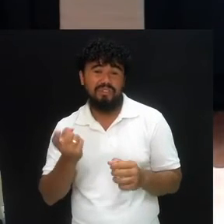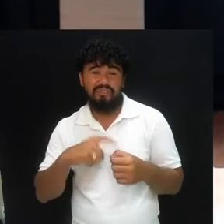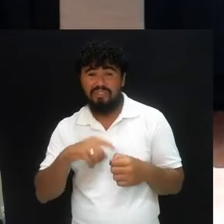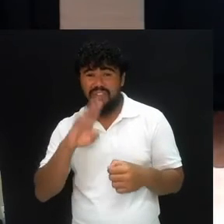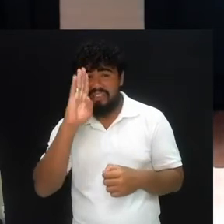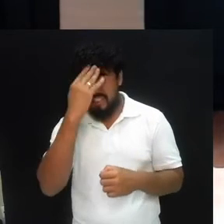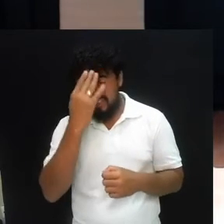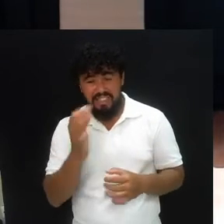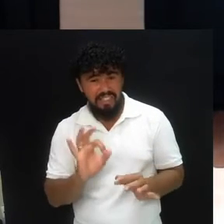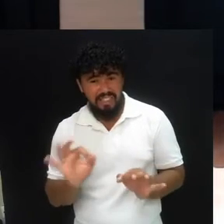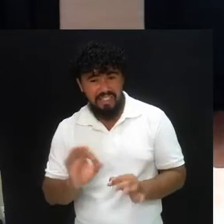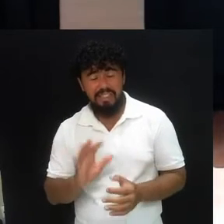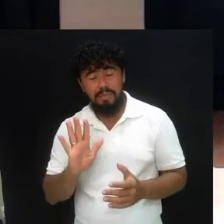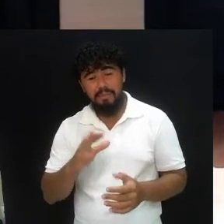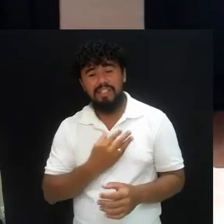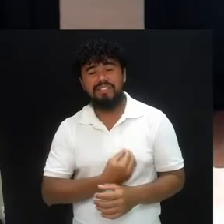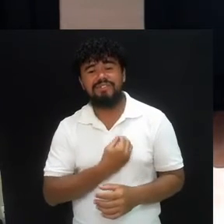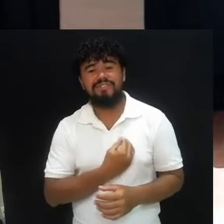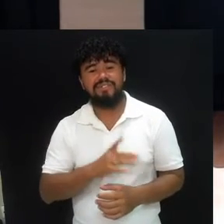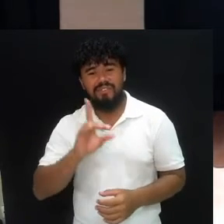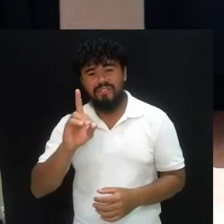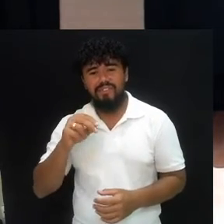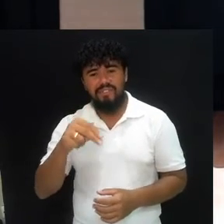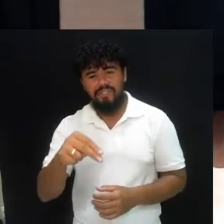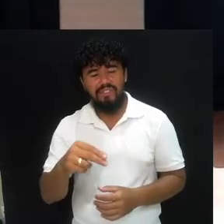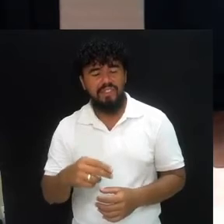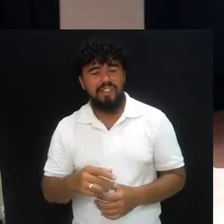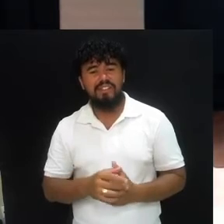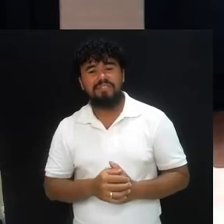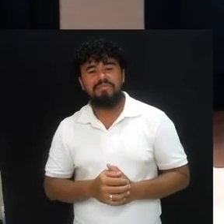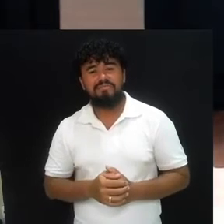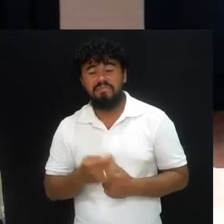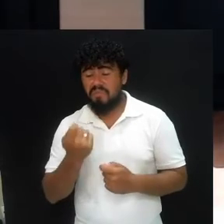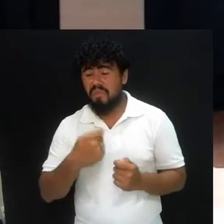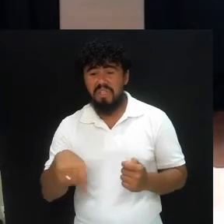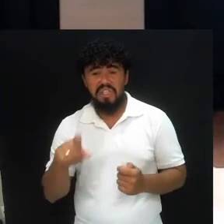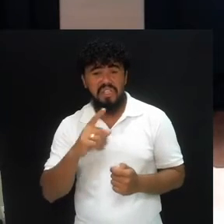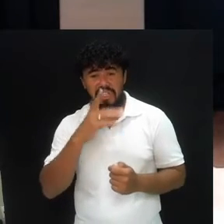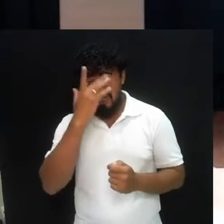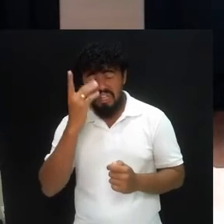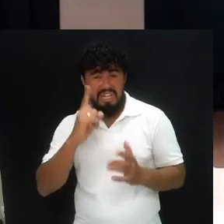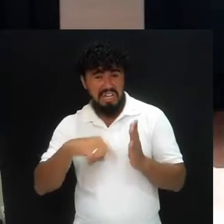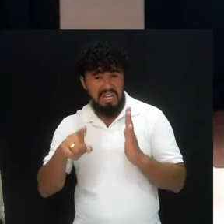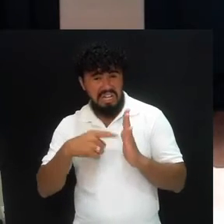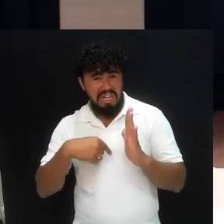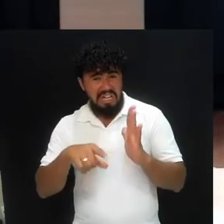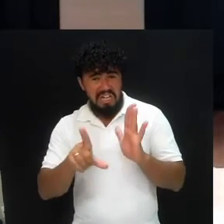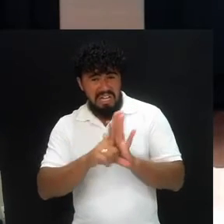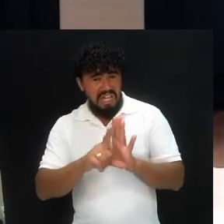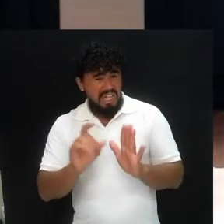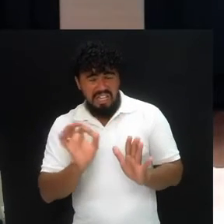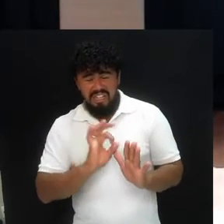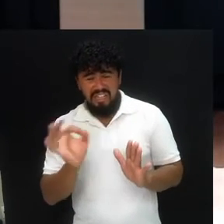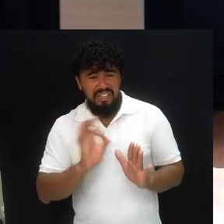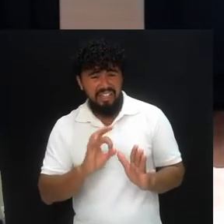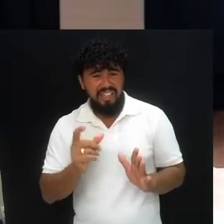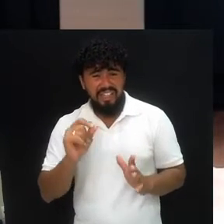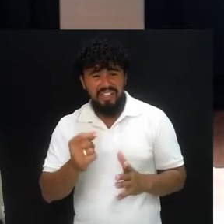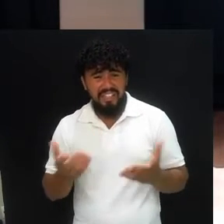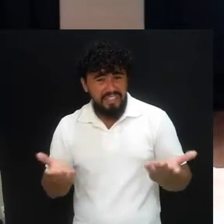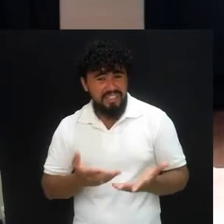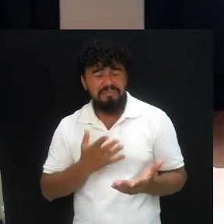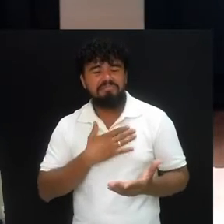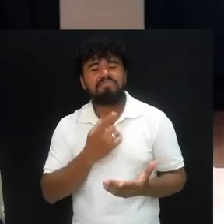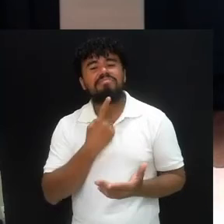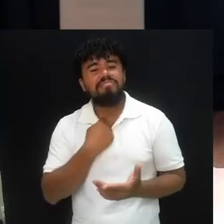Mas na vida de Daniel, você vê, que ele não precisou da intervenção de homens, ele recebeu a intervenção sobrenatural. Esse é meu desejo